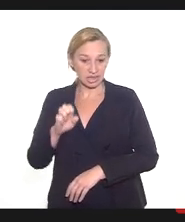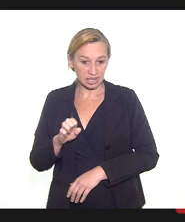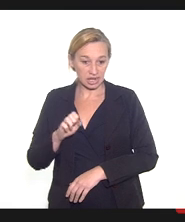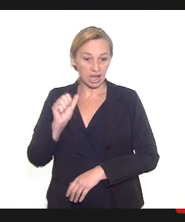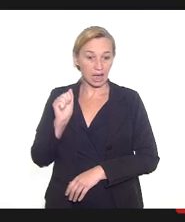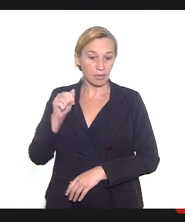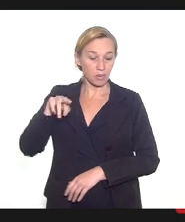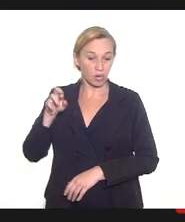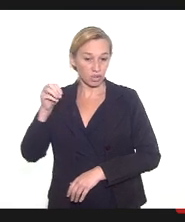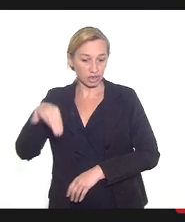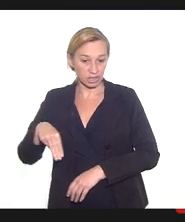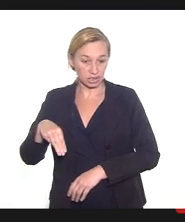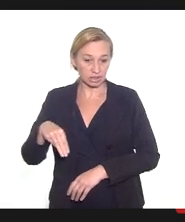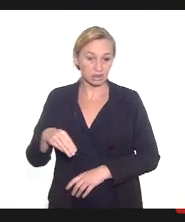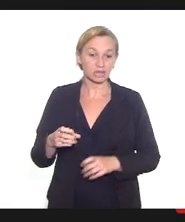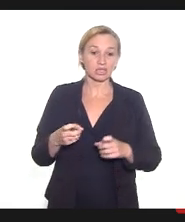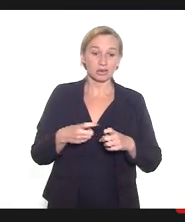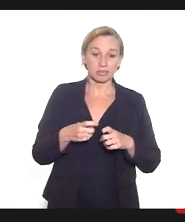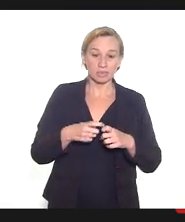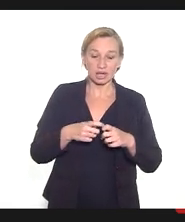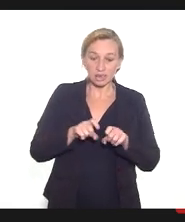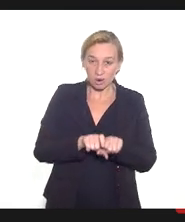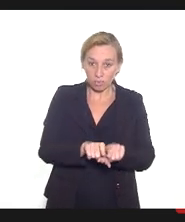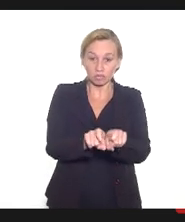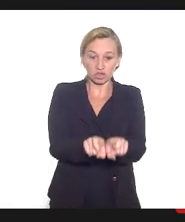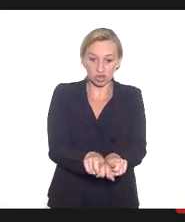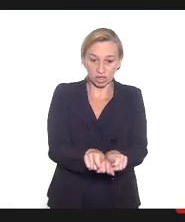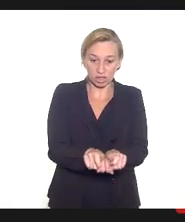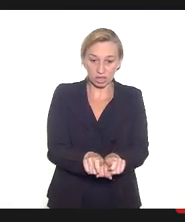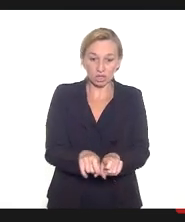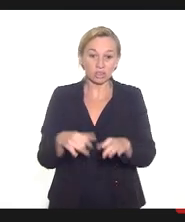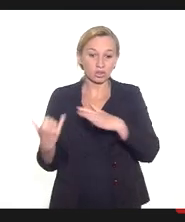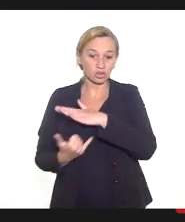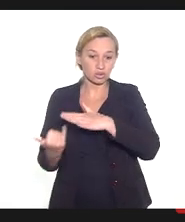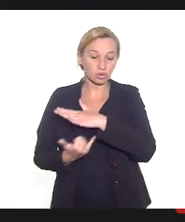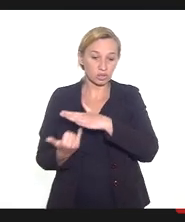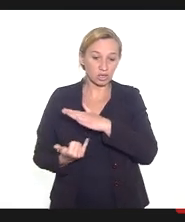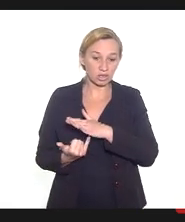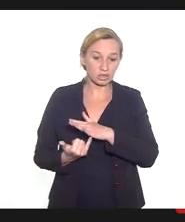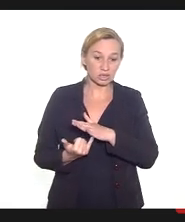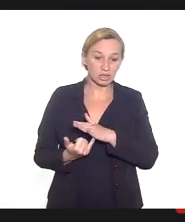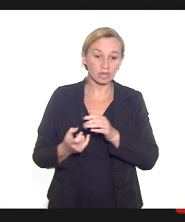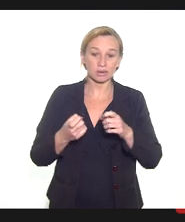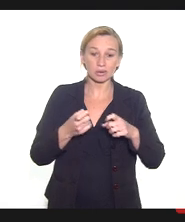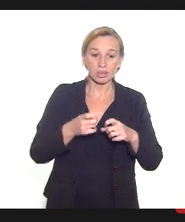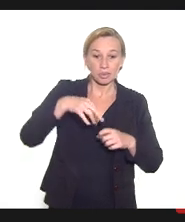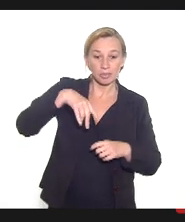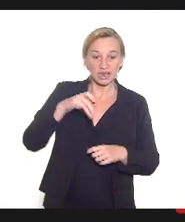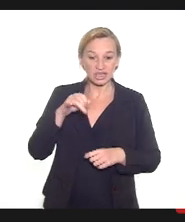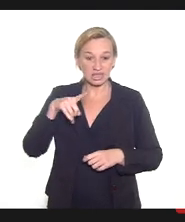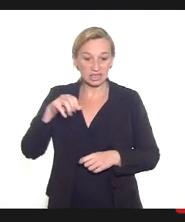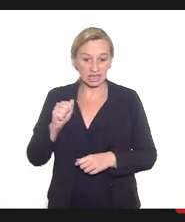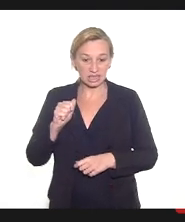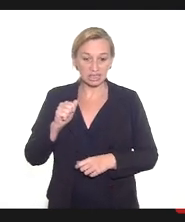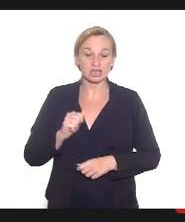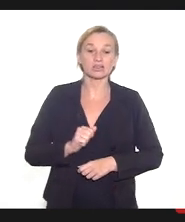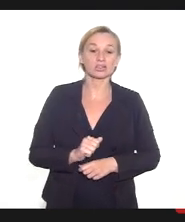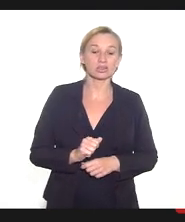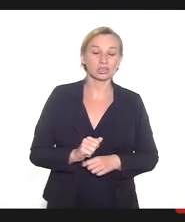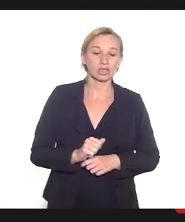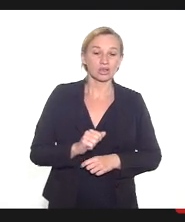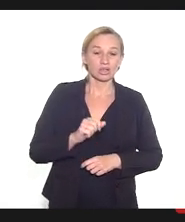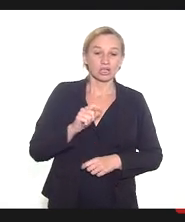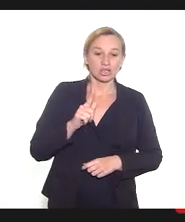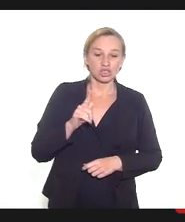mestra em saúde materno-infantil, pelo Instituto de Medicina Integral, professor Fernando Figueira, doutora em Toque de